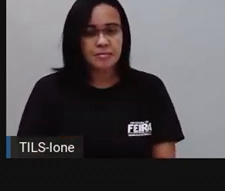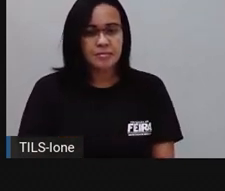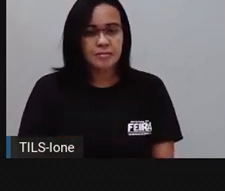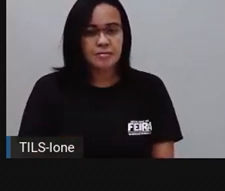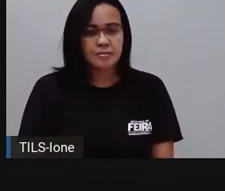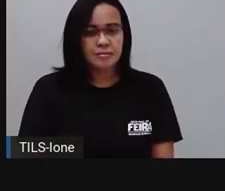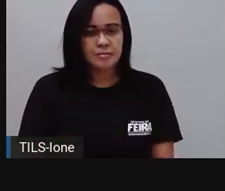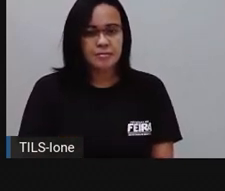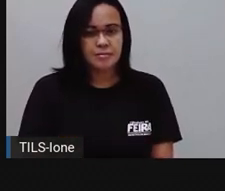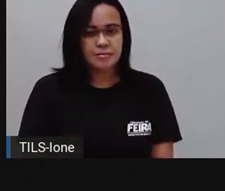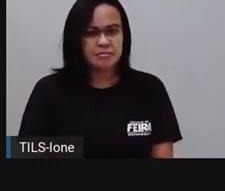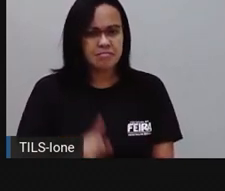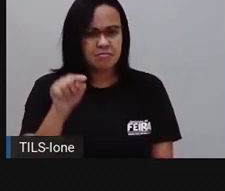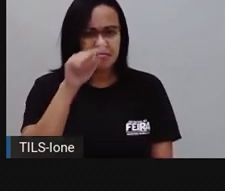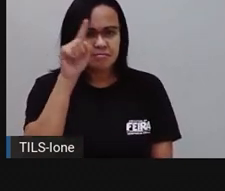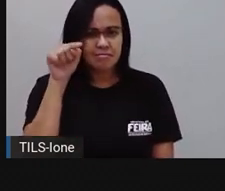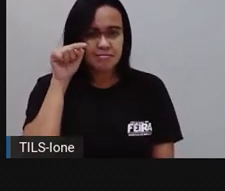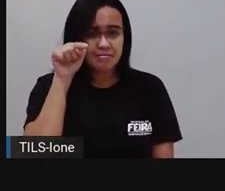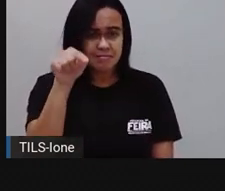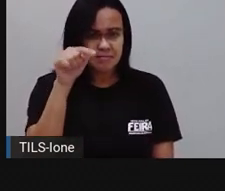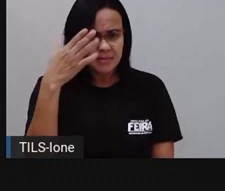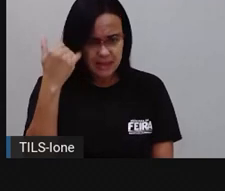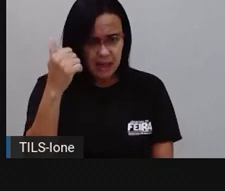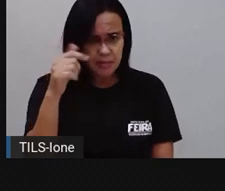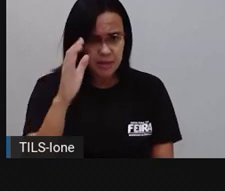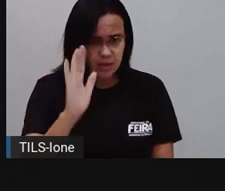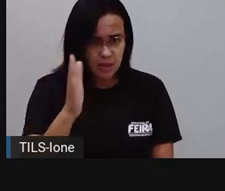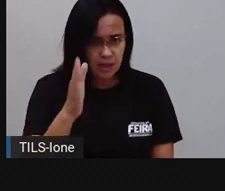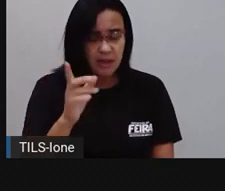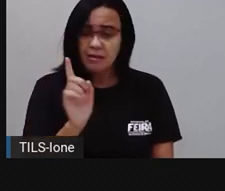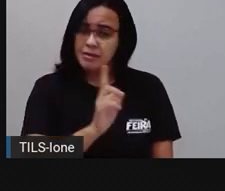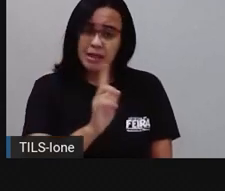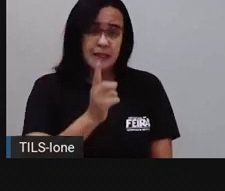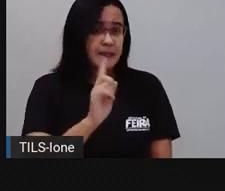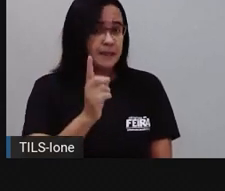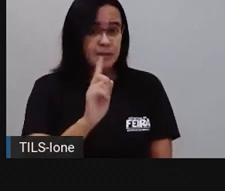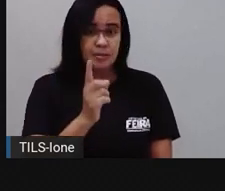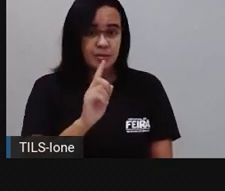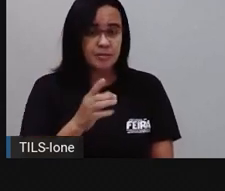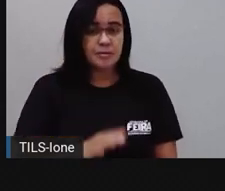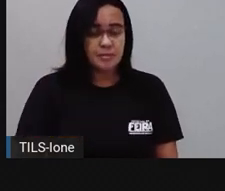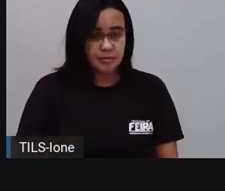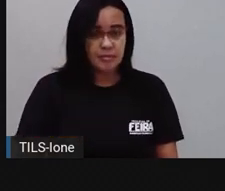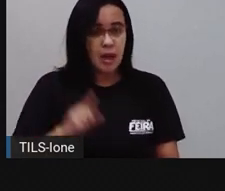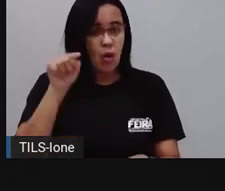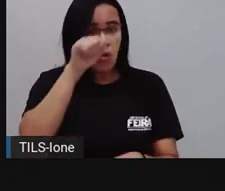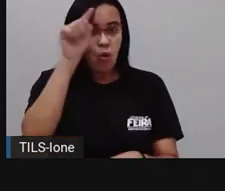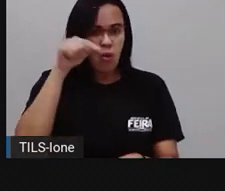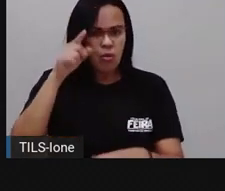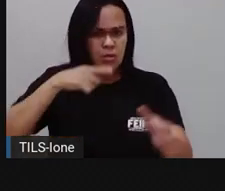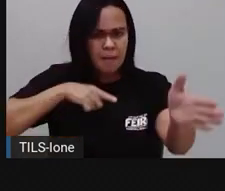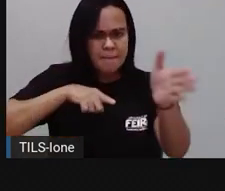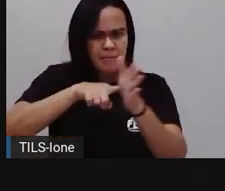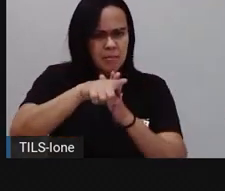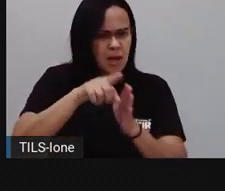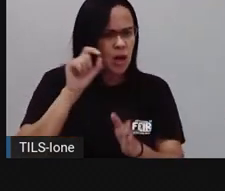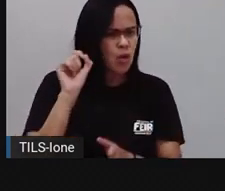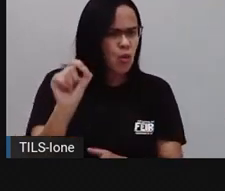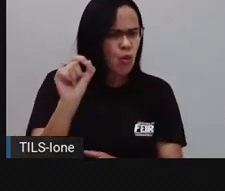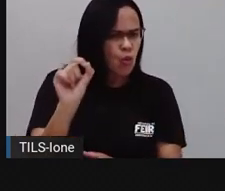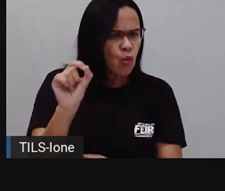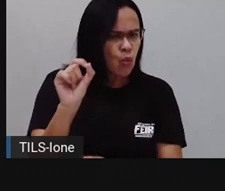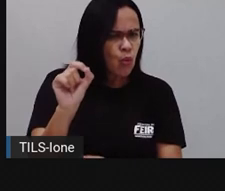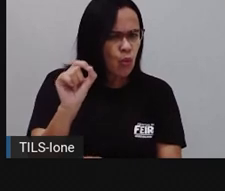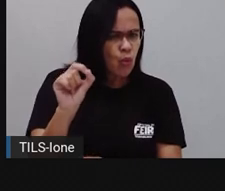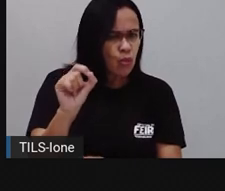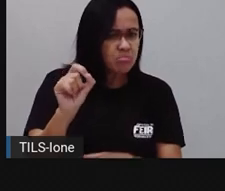Ó. A gente já sabe? Não, a gente não sabe, ó. É uma dúvida, é uma interrogação. A não sabe